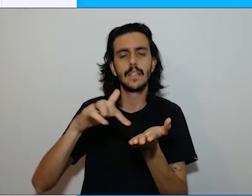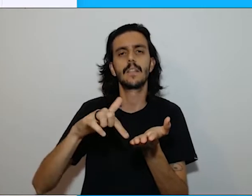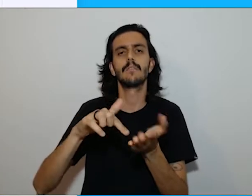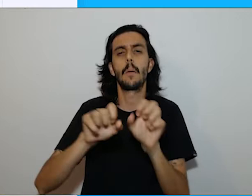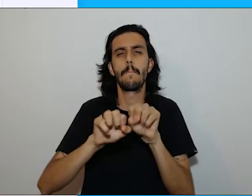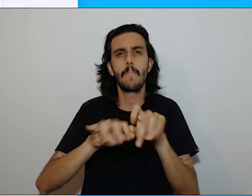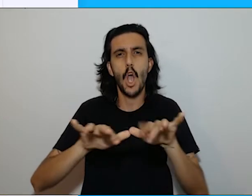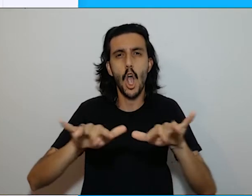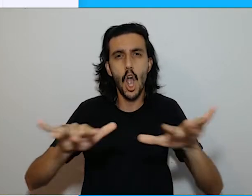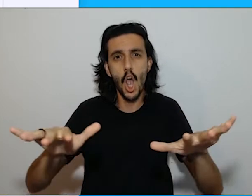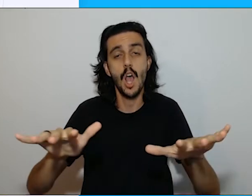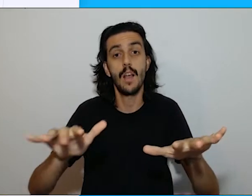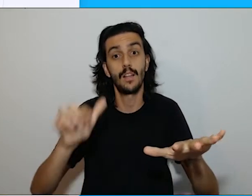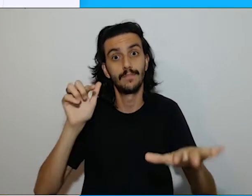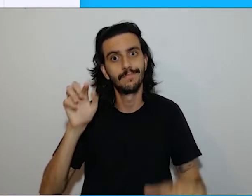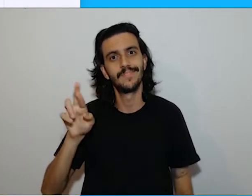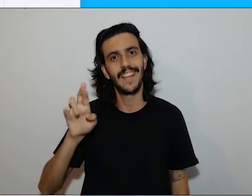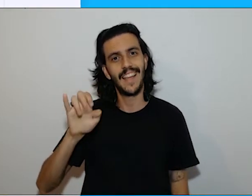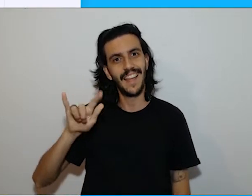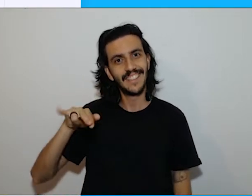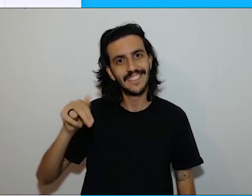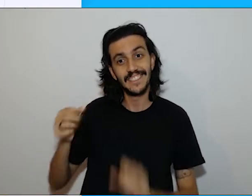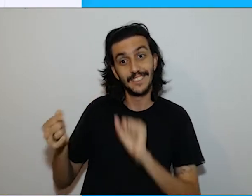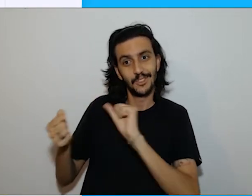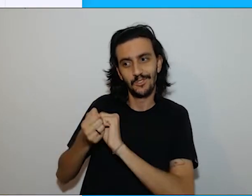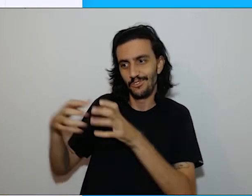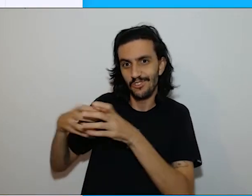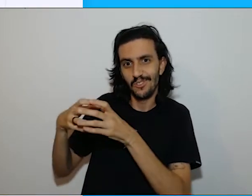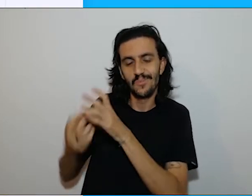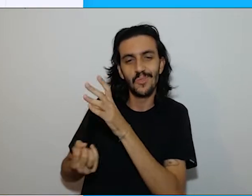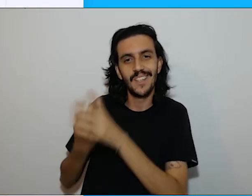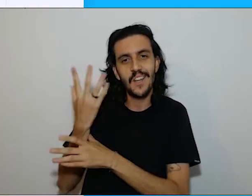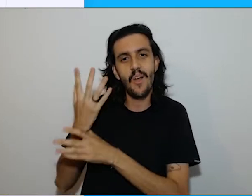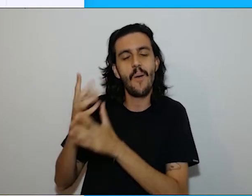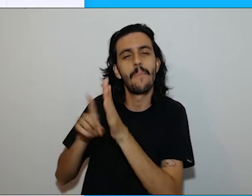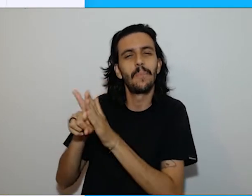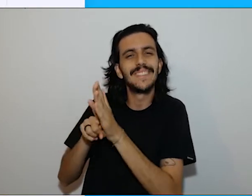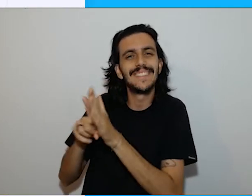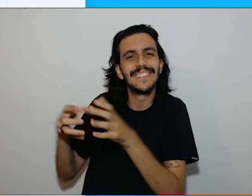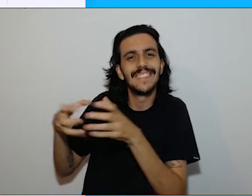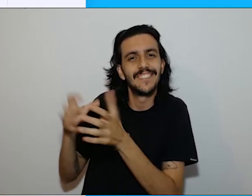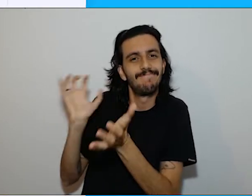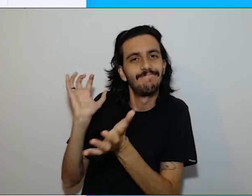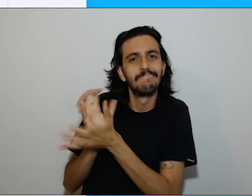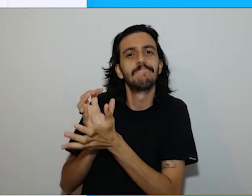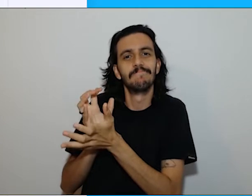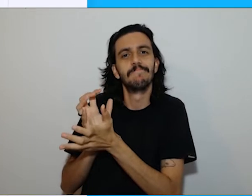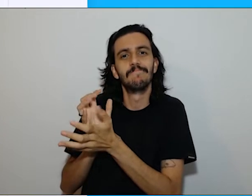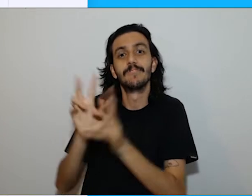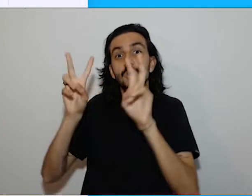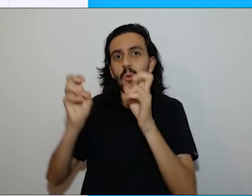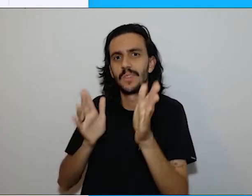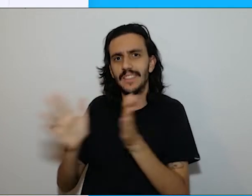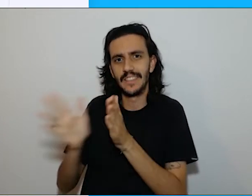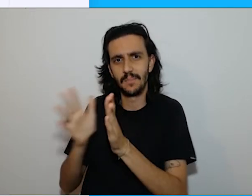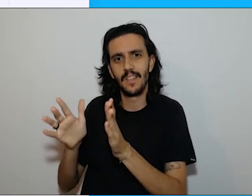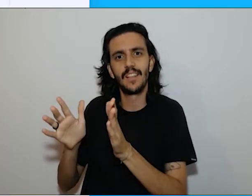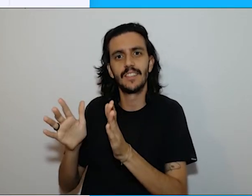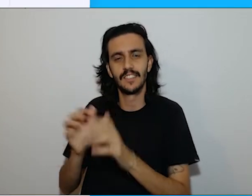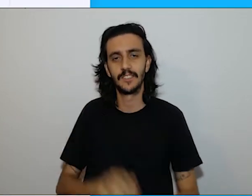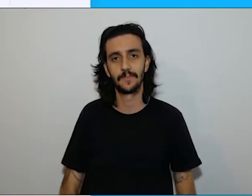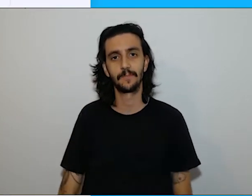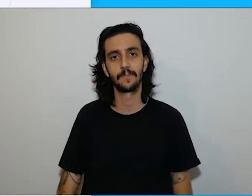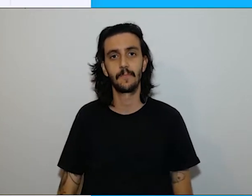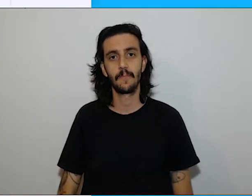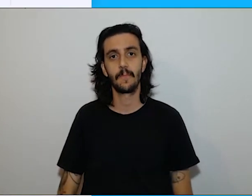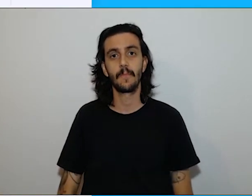partir da repercussão da dissertação de regina ela e outros colegas fundaram o núcleo para o acesso da universidade federal